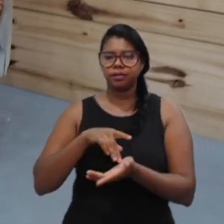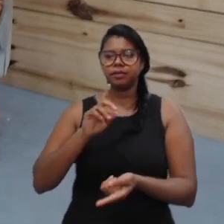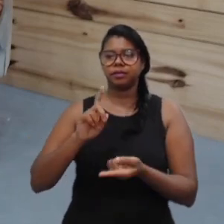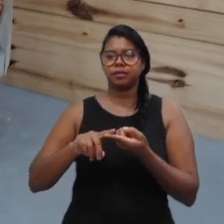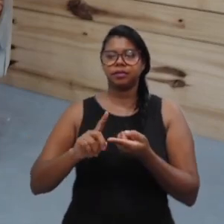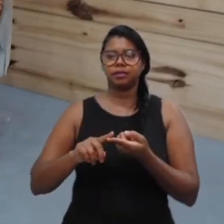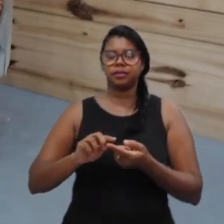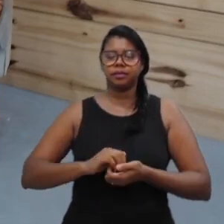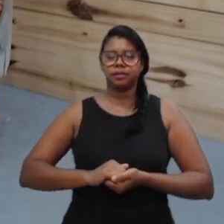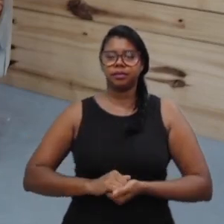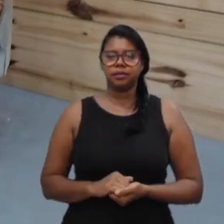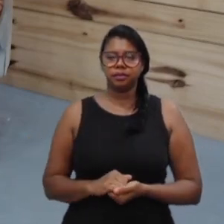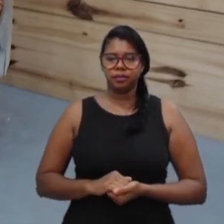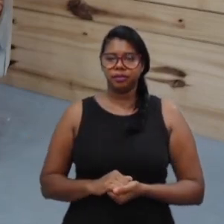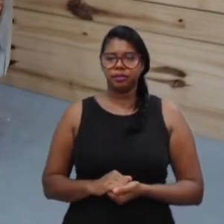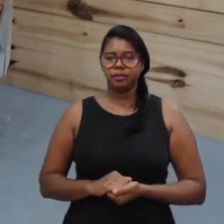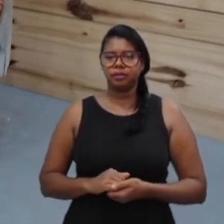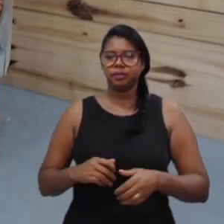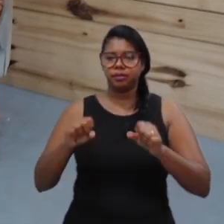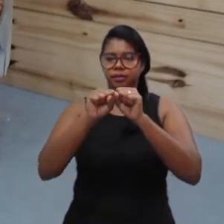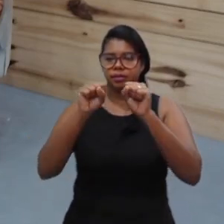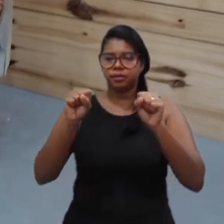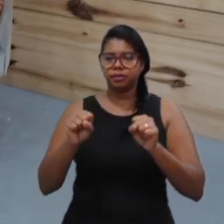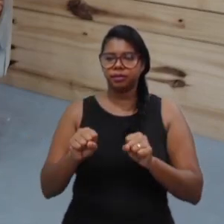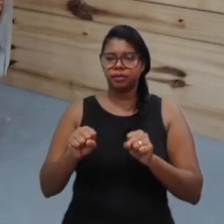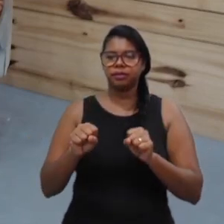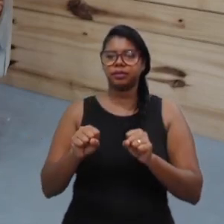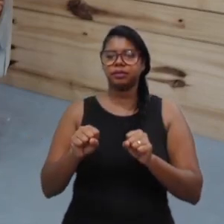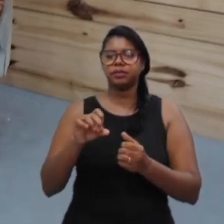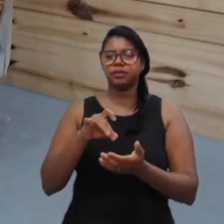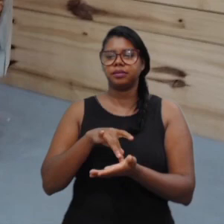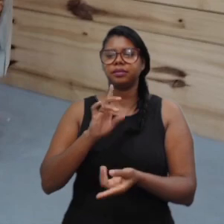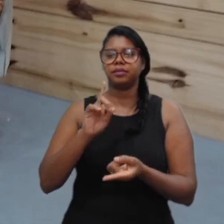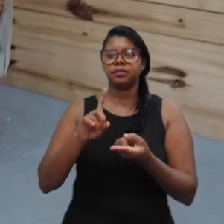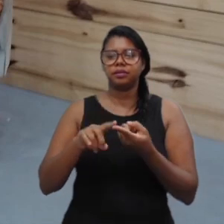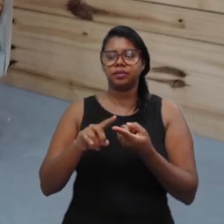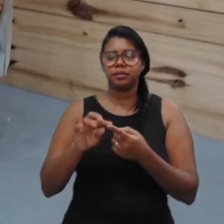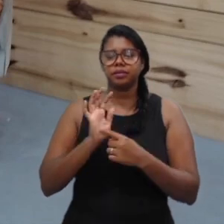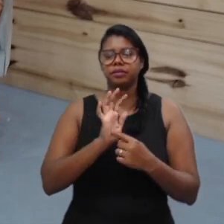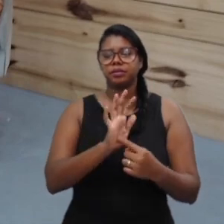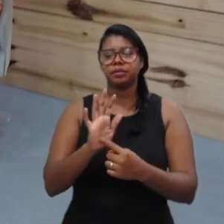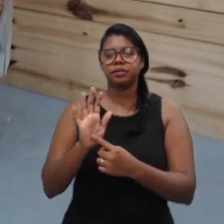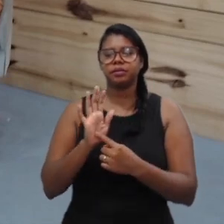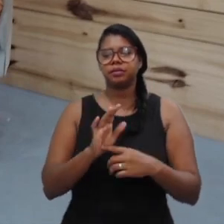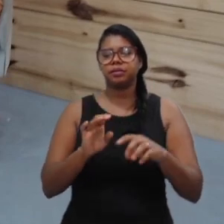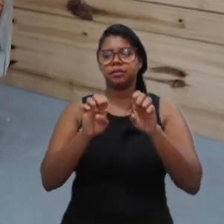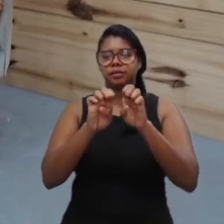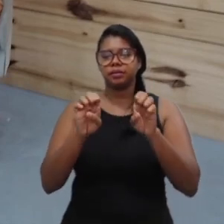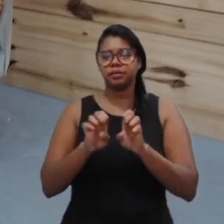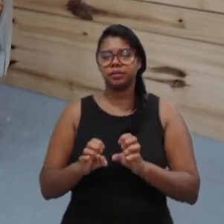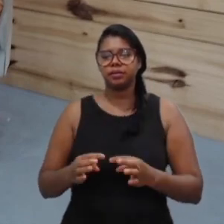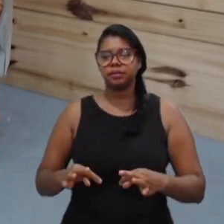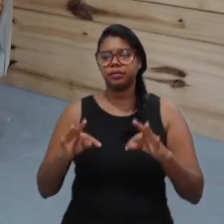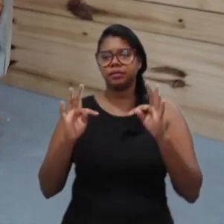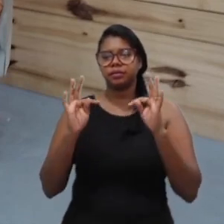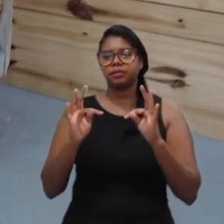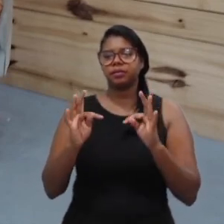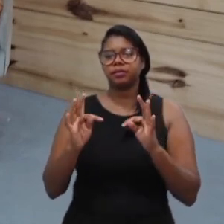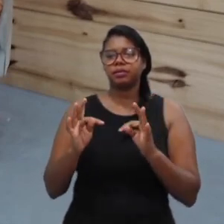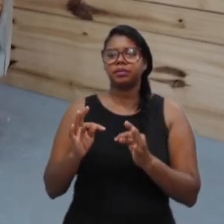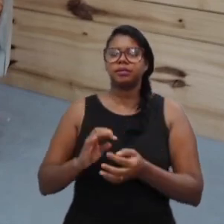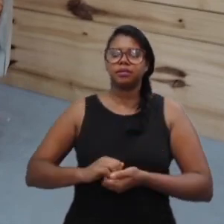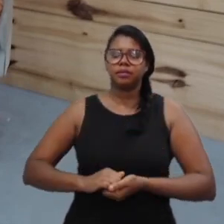de sistemas, integração e, assim, o porte é